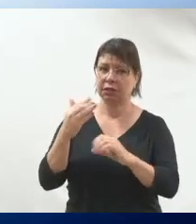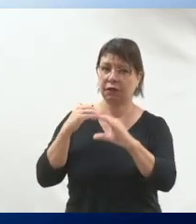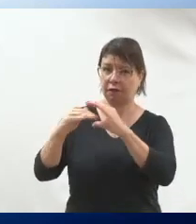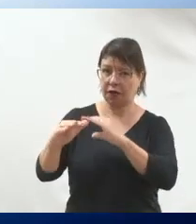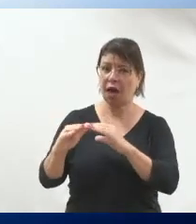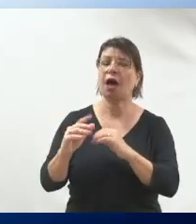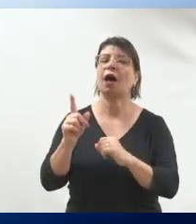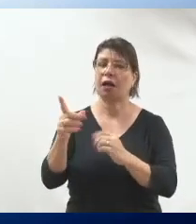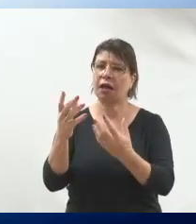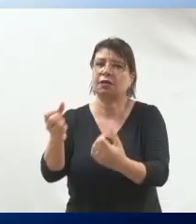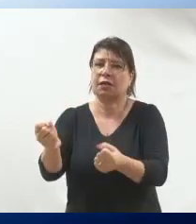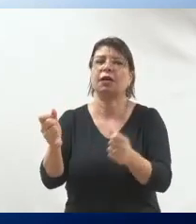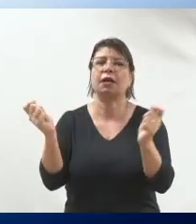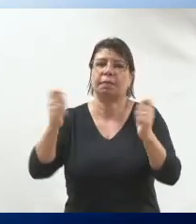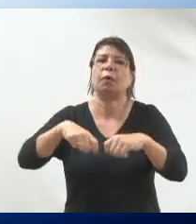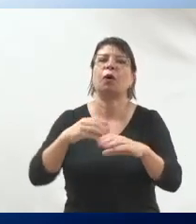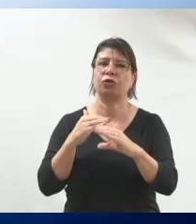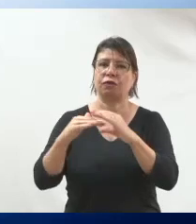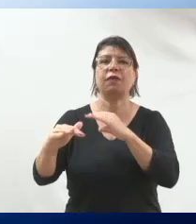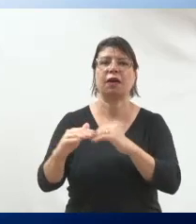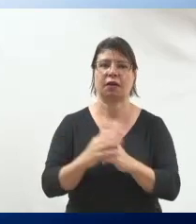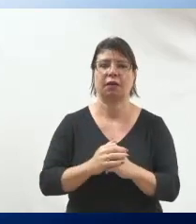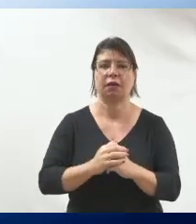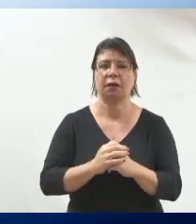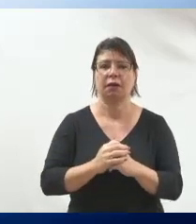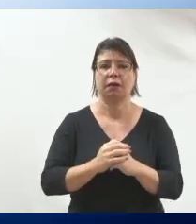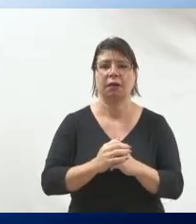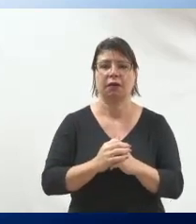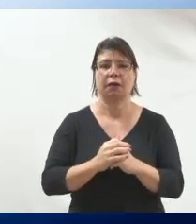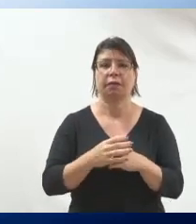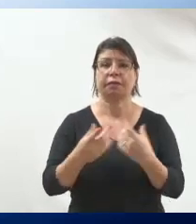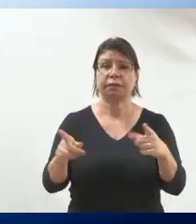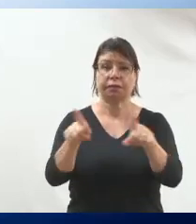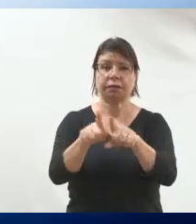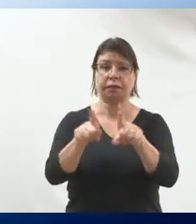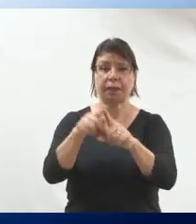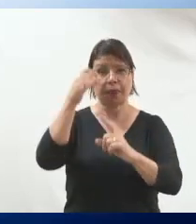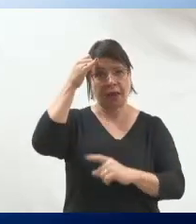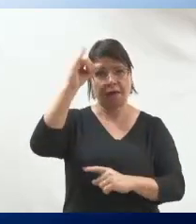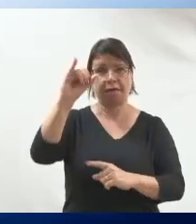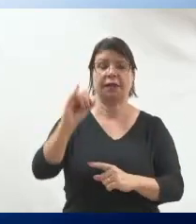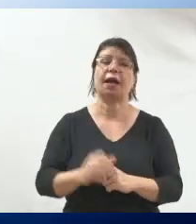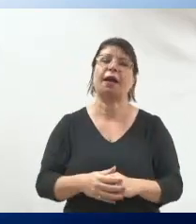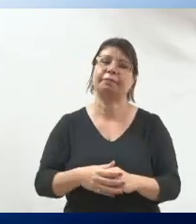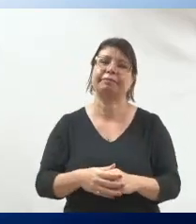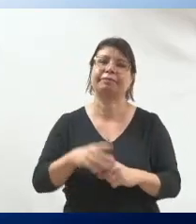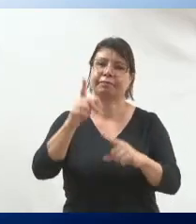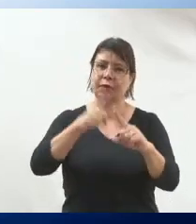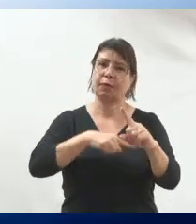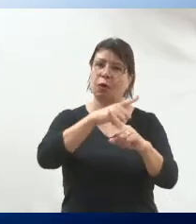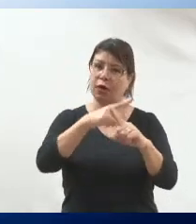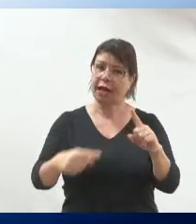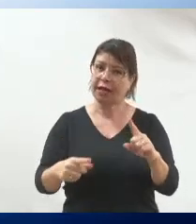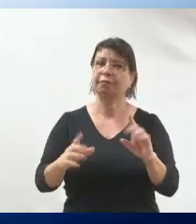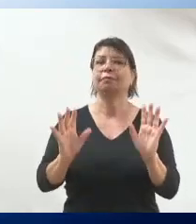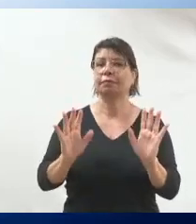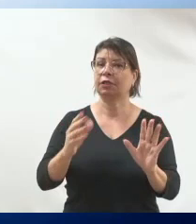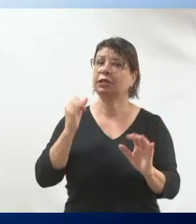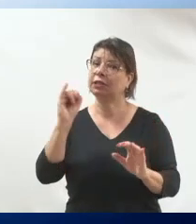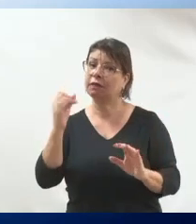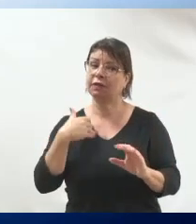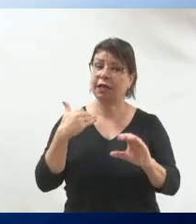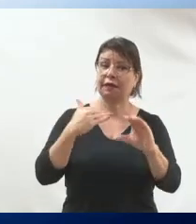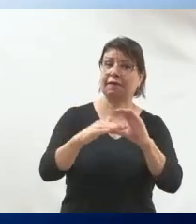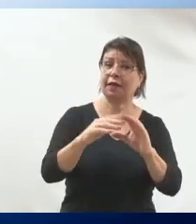agir com lista de transmissão no WhatsApp. E, para evitar bloqueios também no WhatsApp, que está muito comum, você